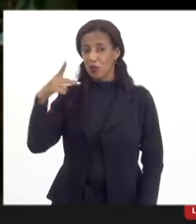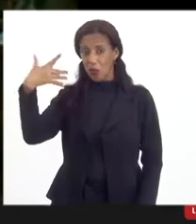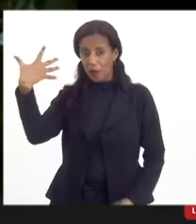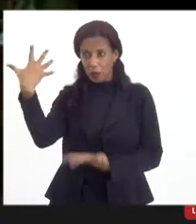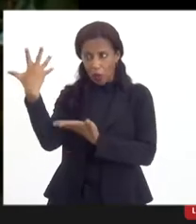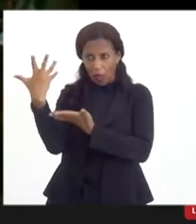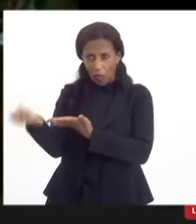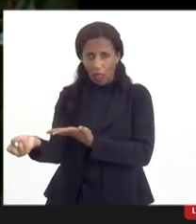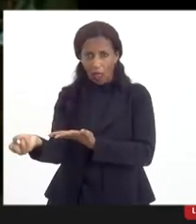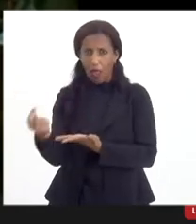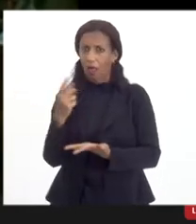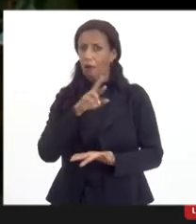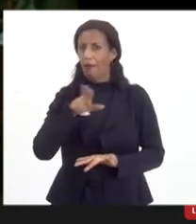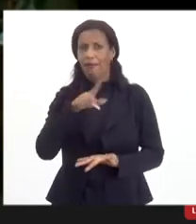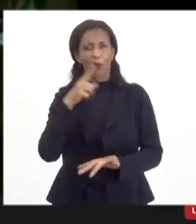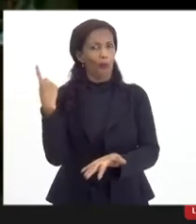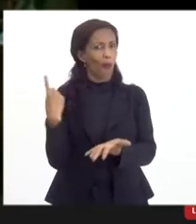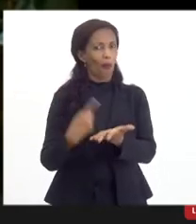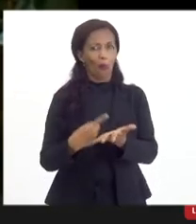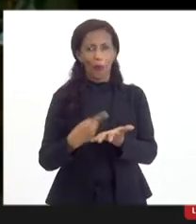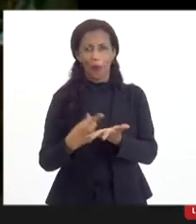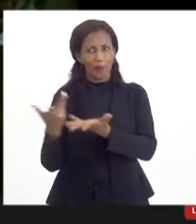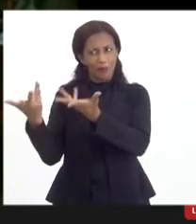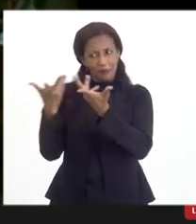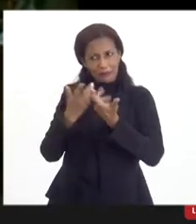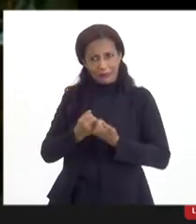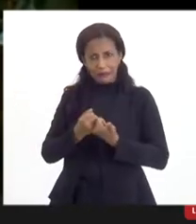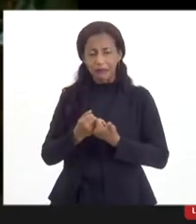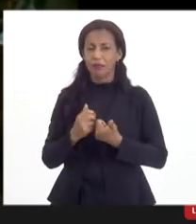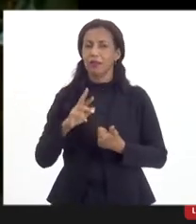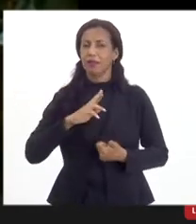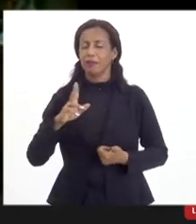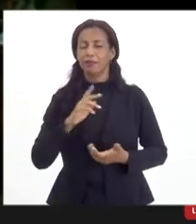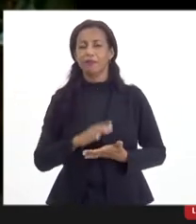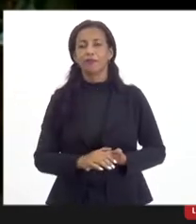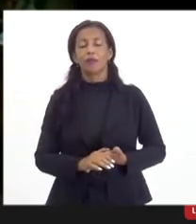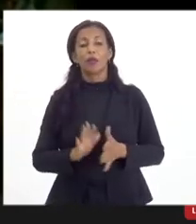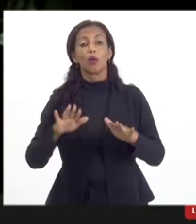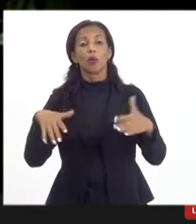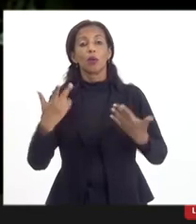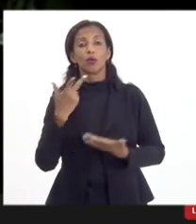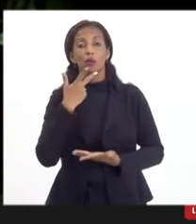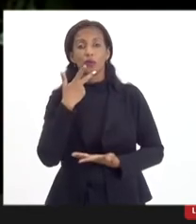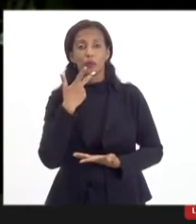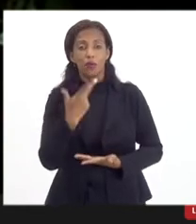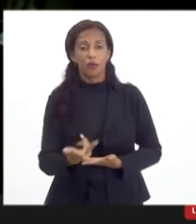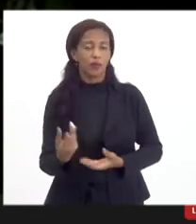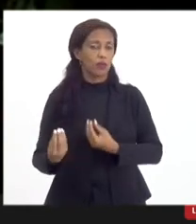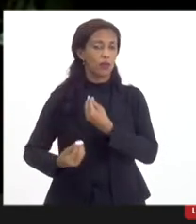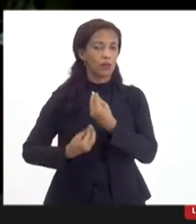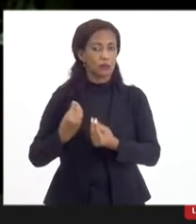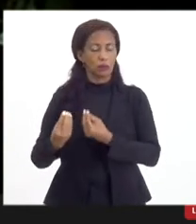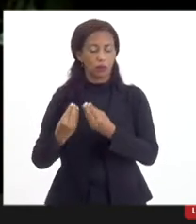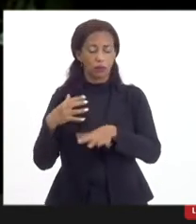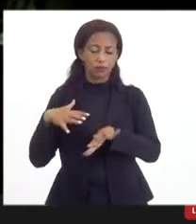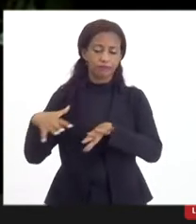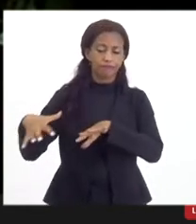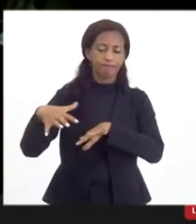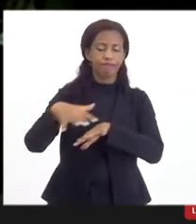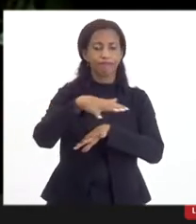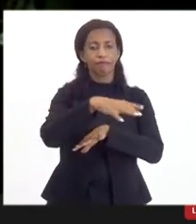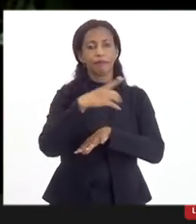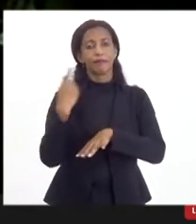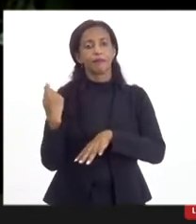mas não é um compromisso para quem recebe. Então, quando eu vou falar aqui como uma das áreas que a gente